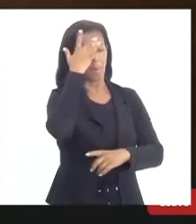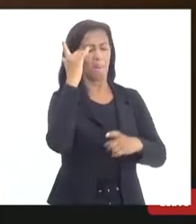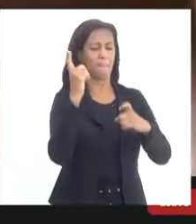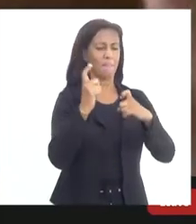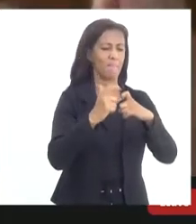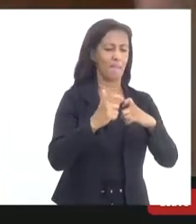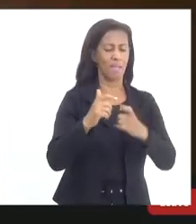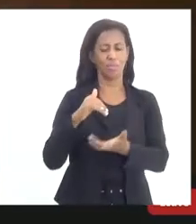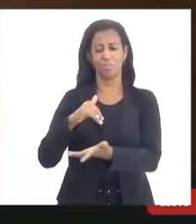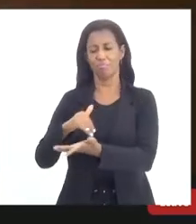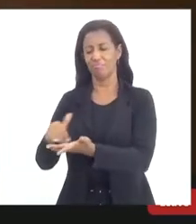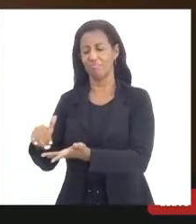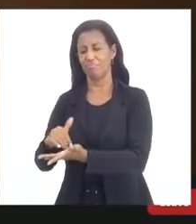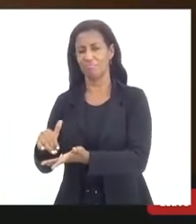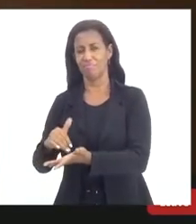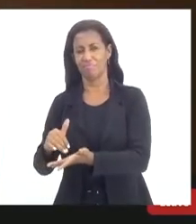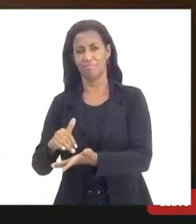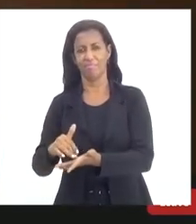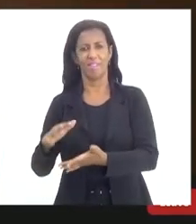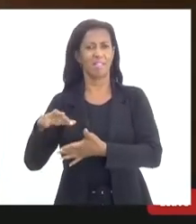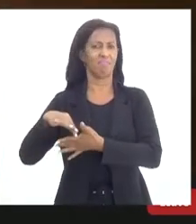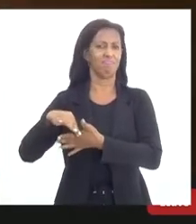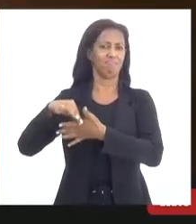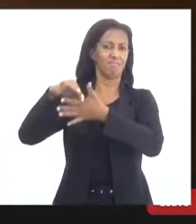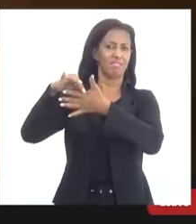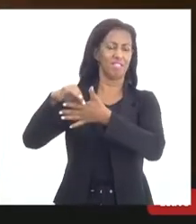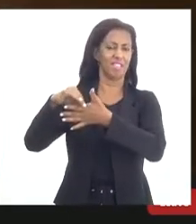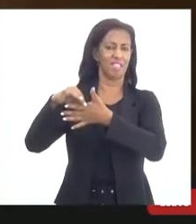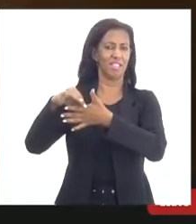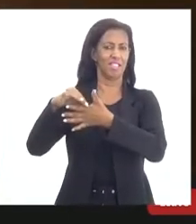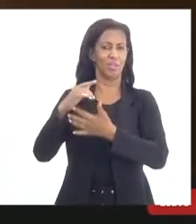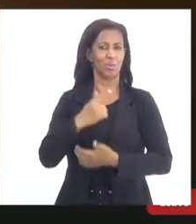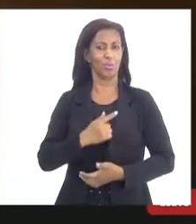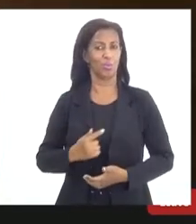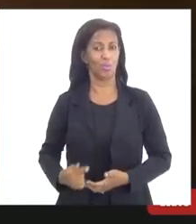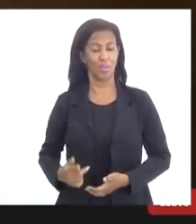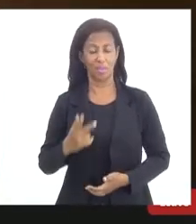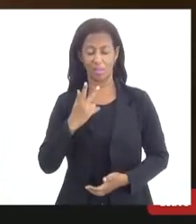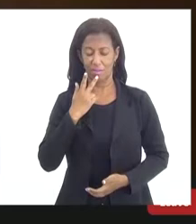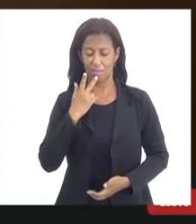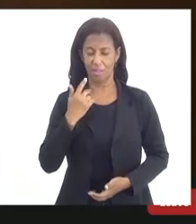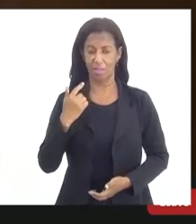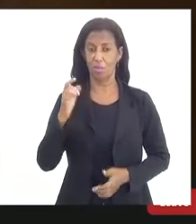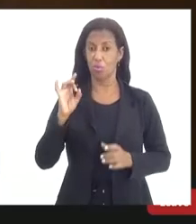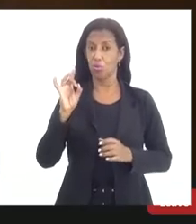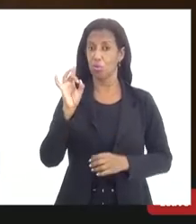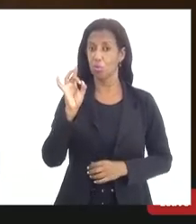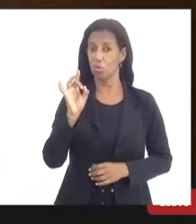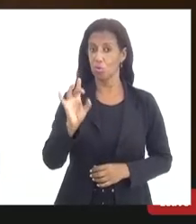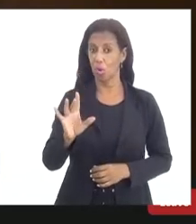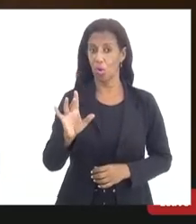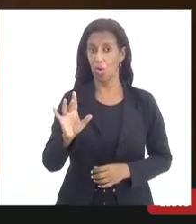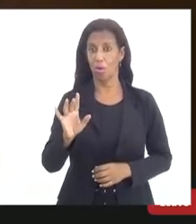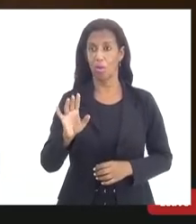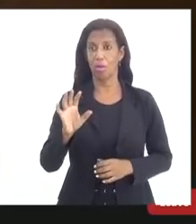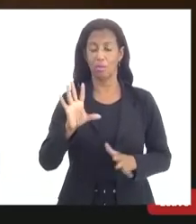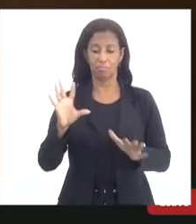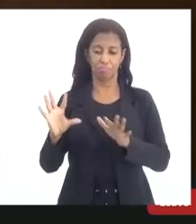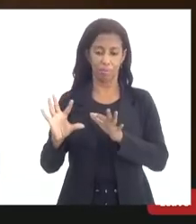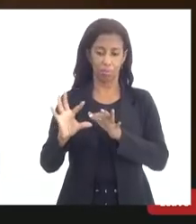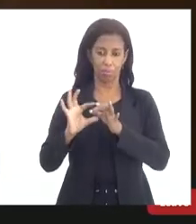secretários, secretárias, e dizendo só através desta união